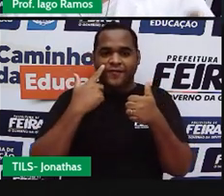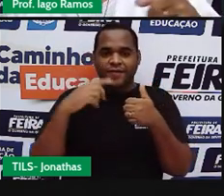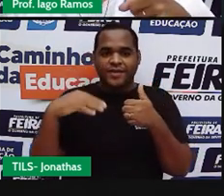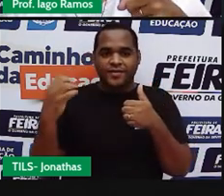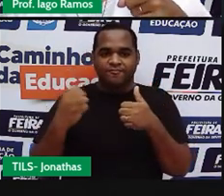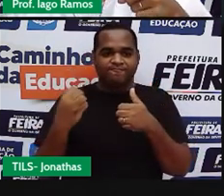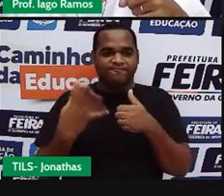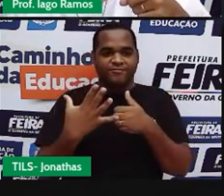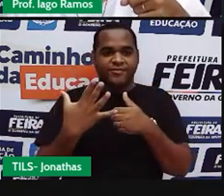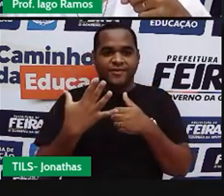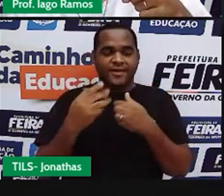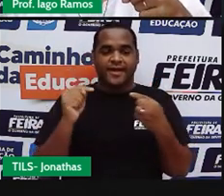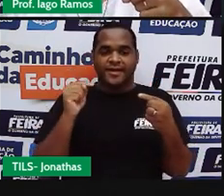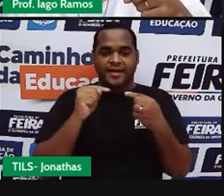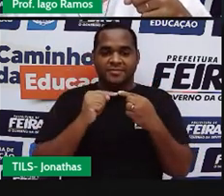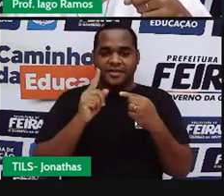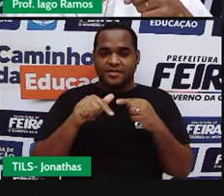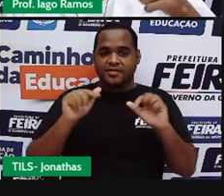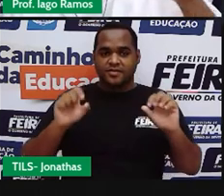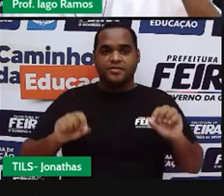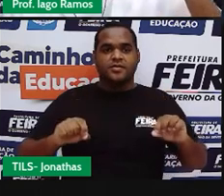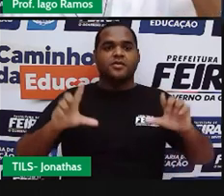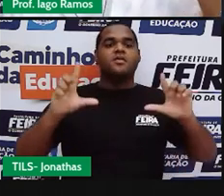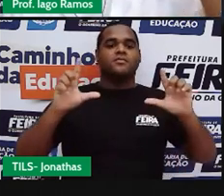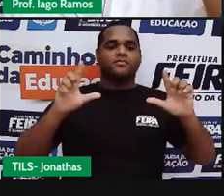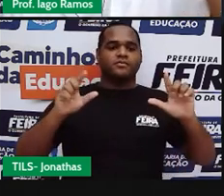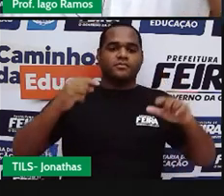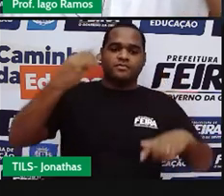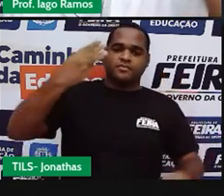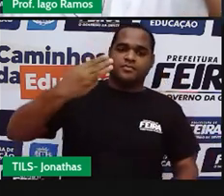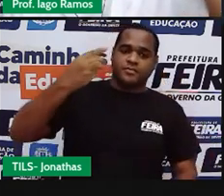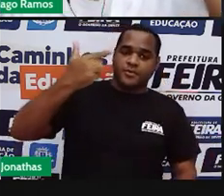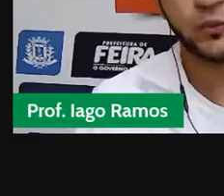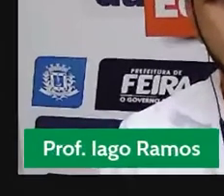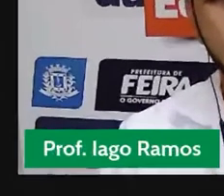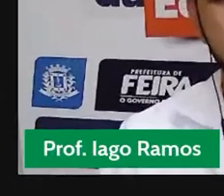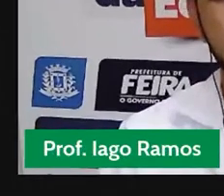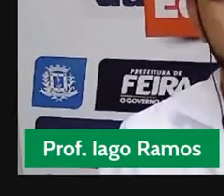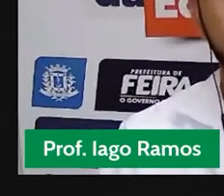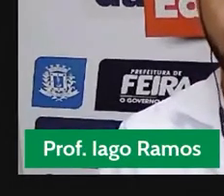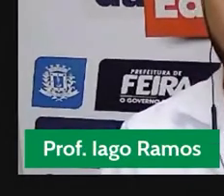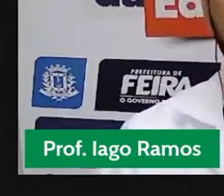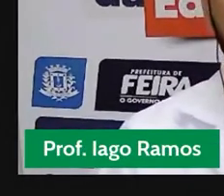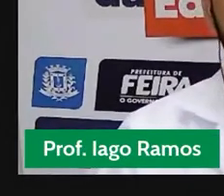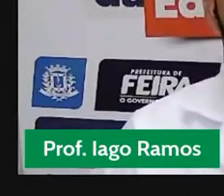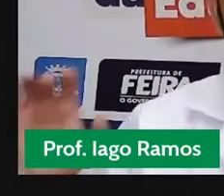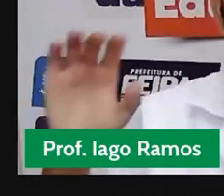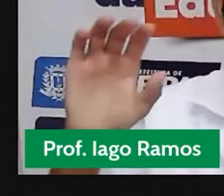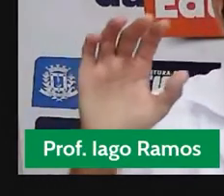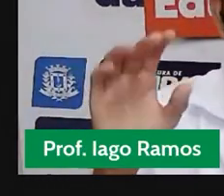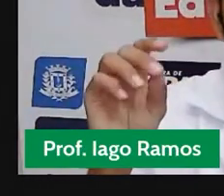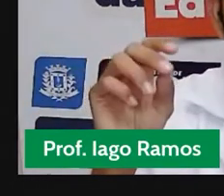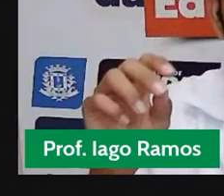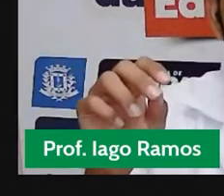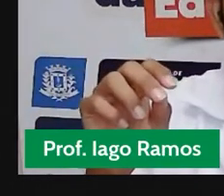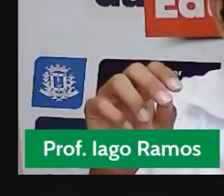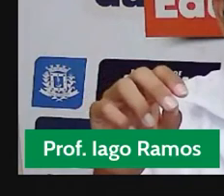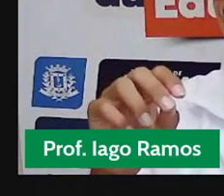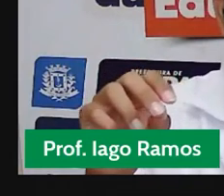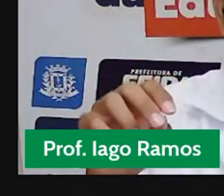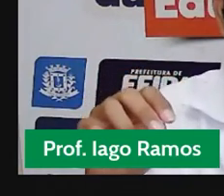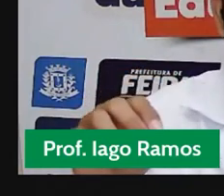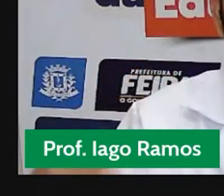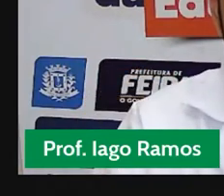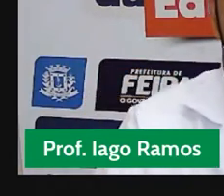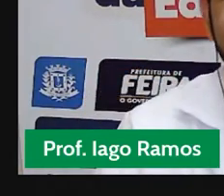mágica de tirar o nosso quadro virtual em 3, 2, 1. Sumiu. Não fui eu. Só estralei o